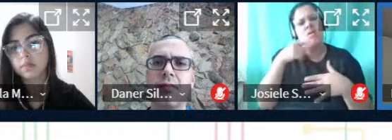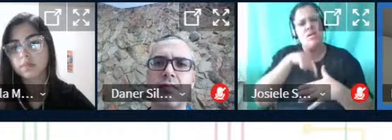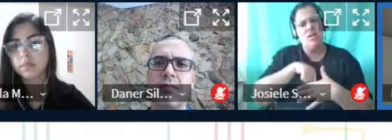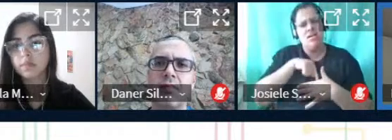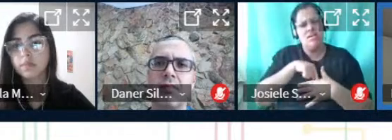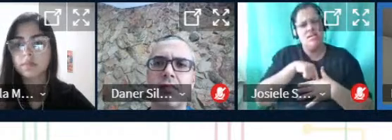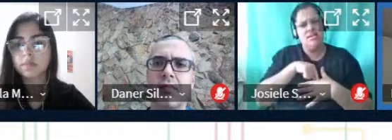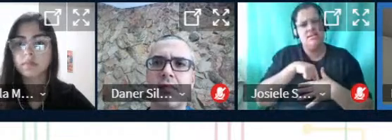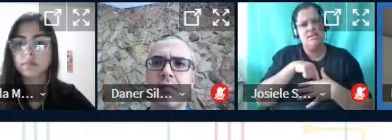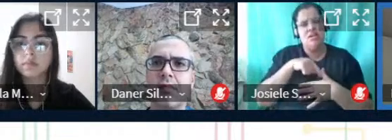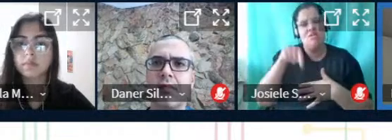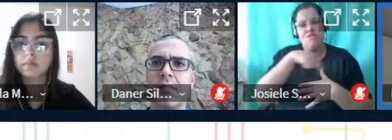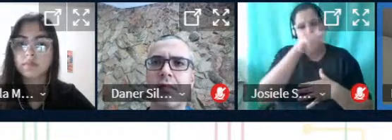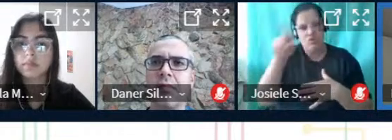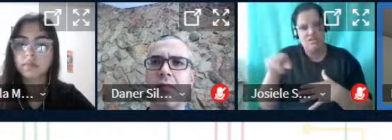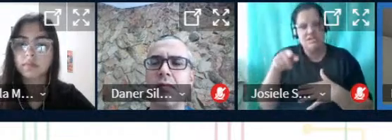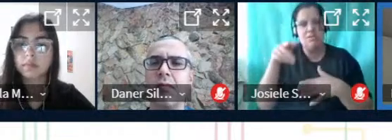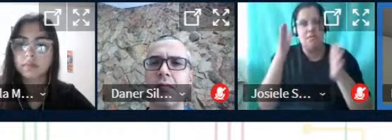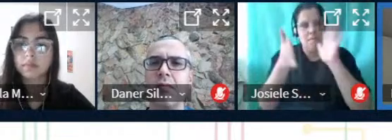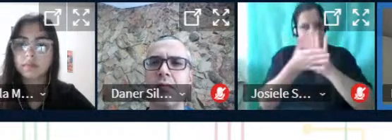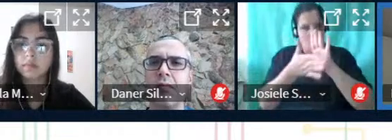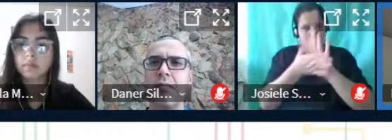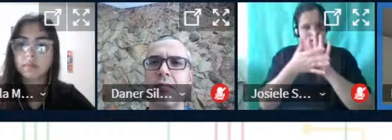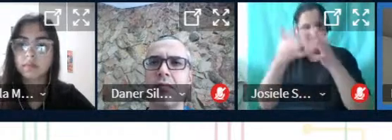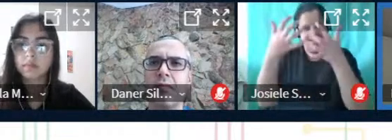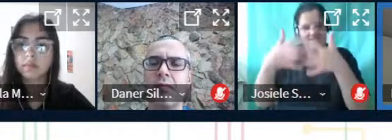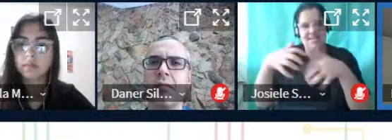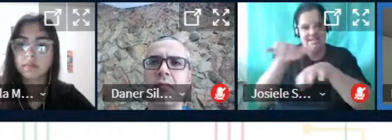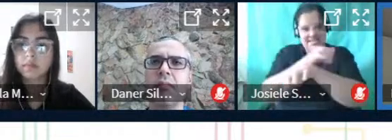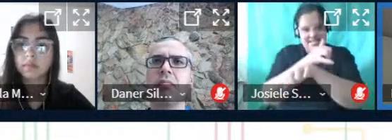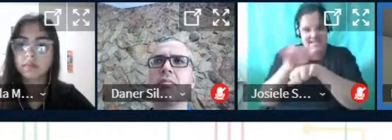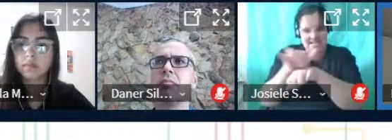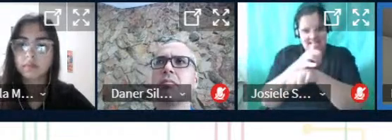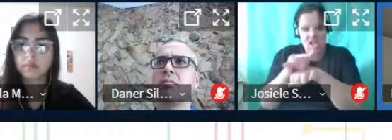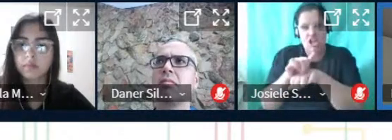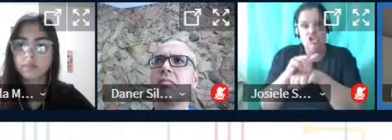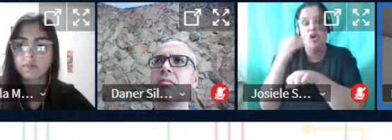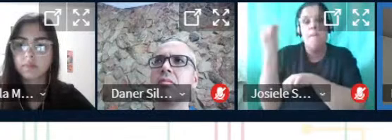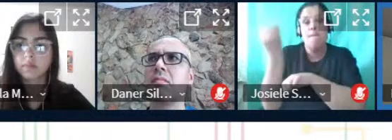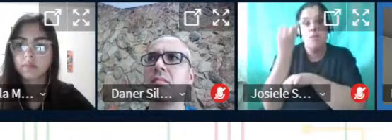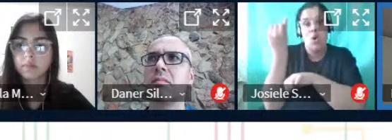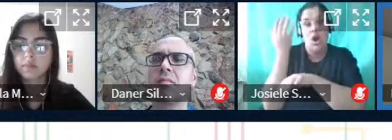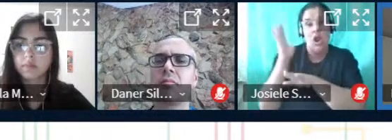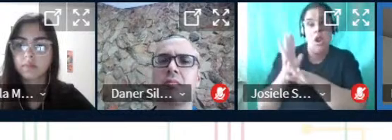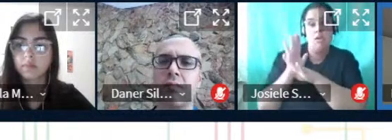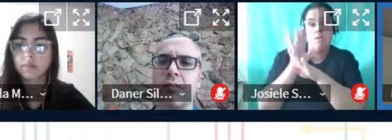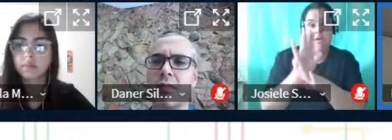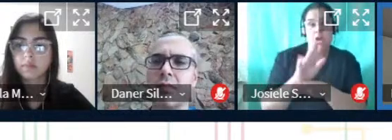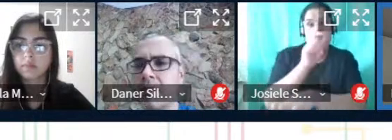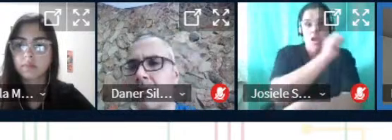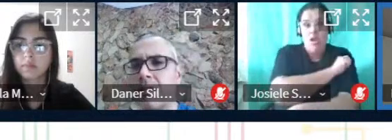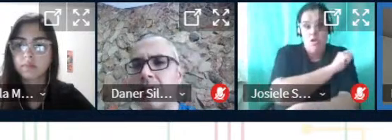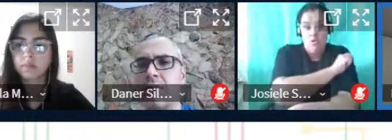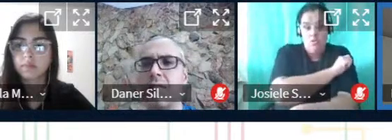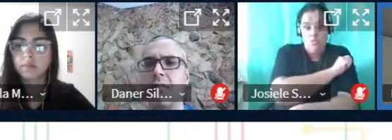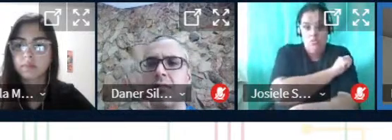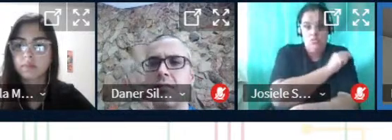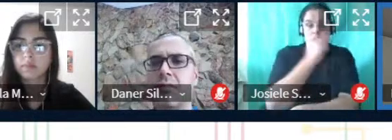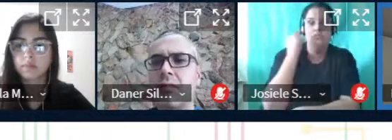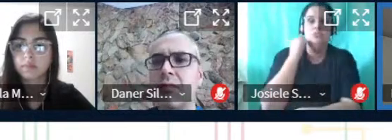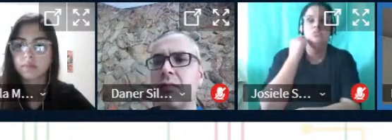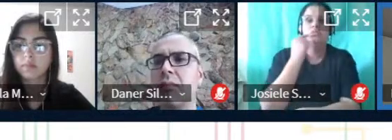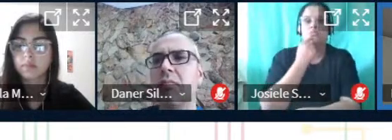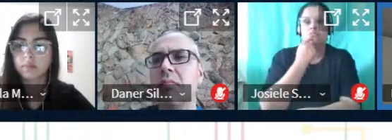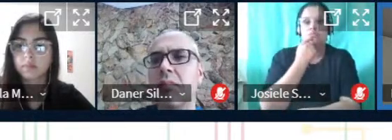ferramentas que vocês estão propondo né são extremamente importantes para auxiliar o aluno né auxiliar o aluno surdo